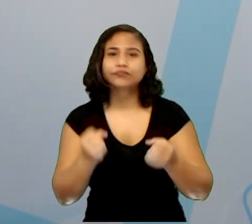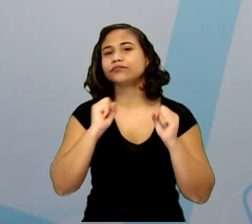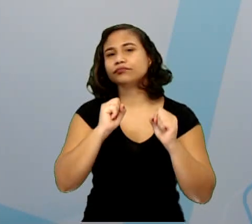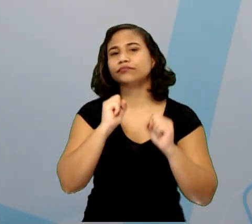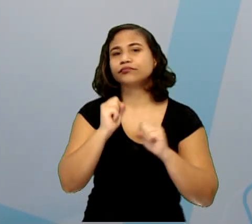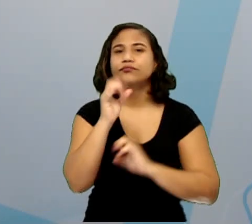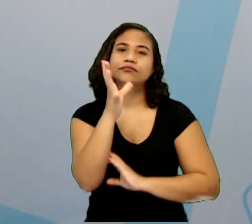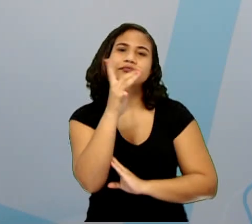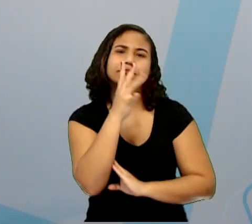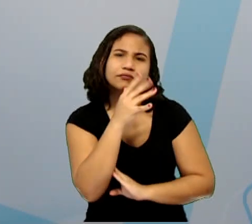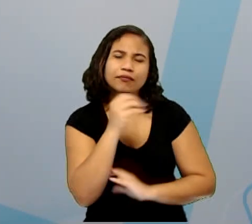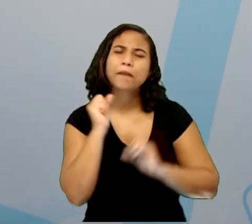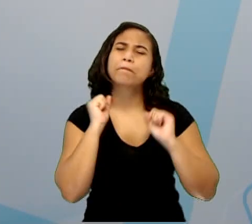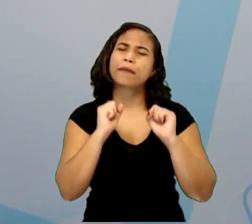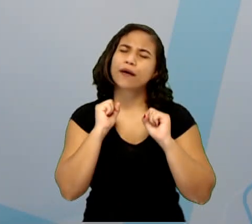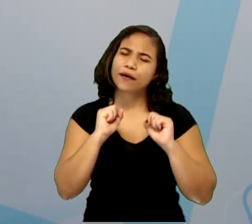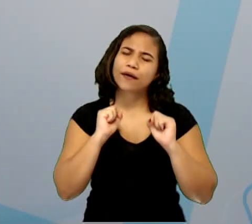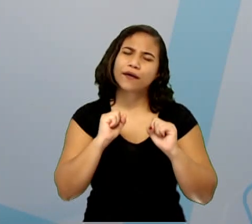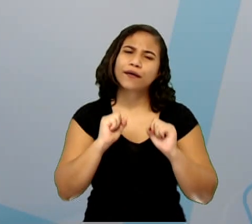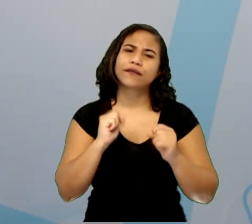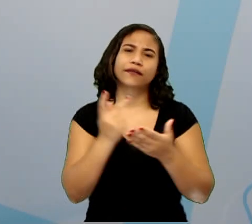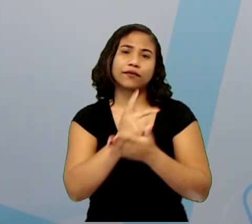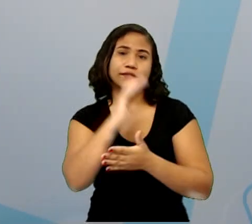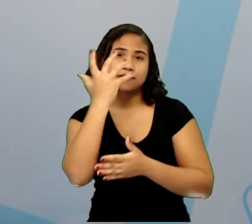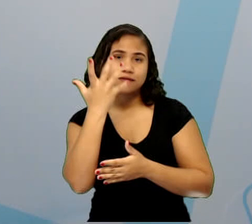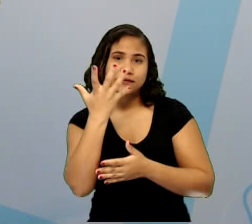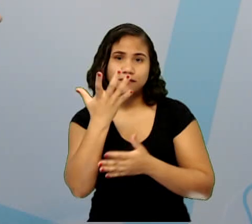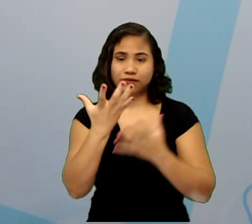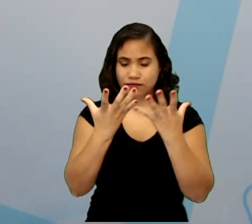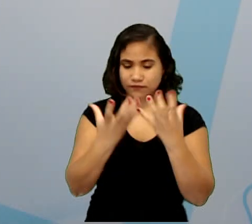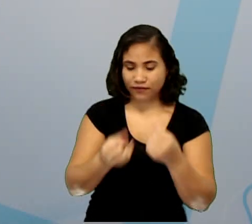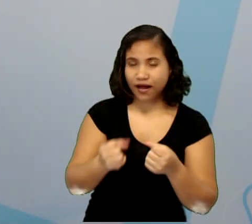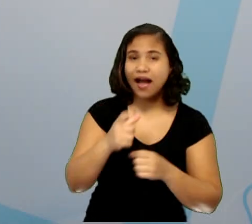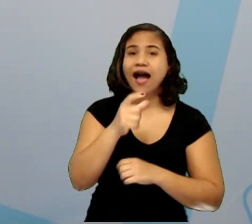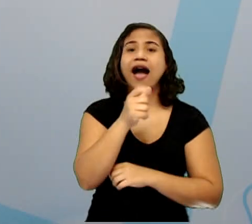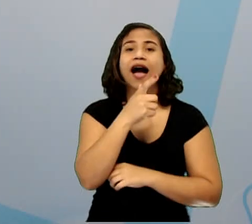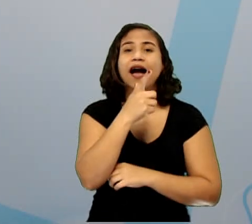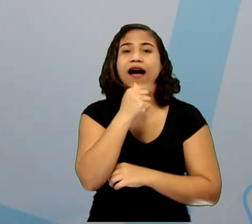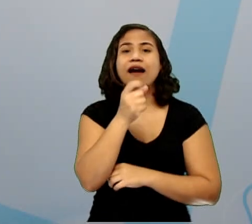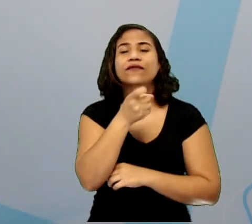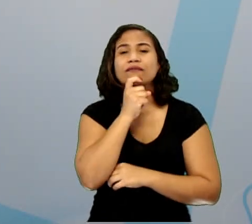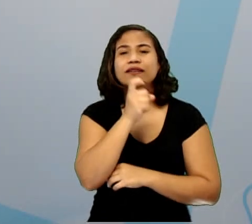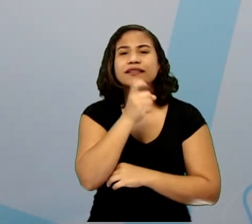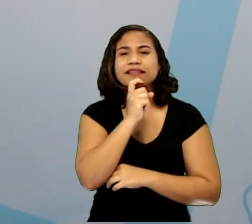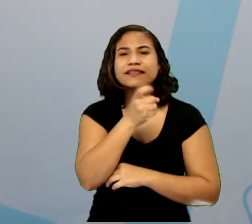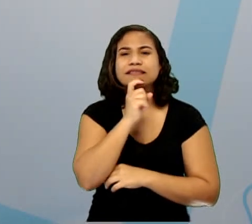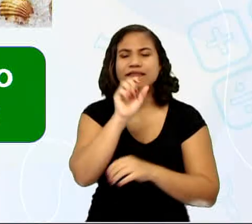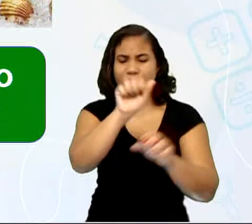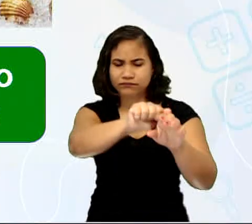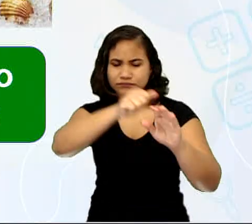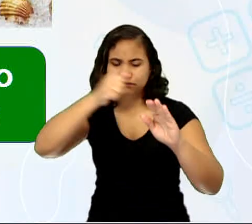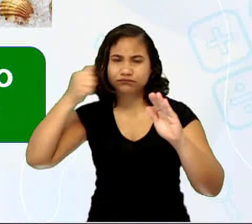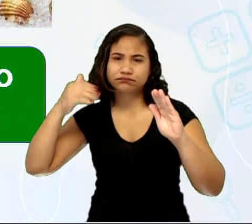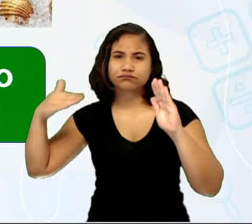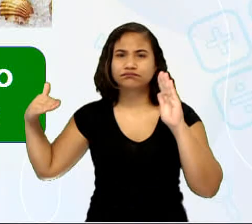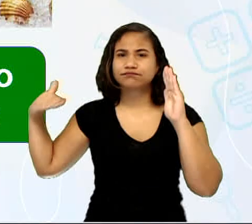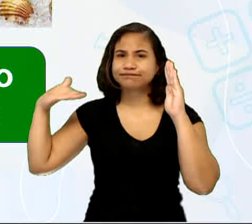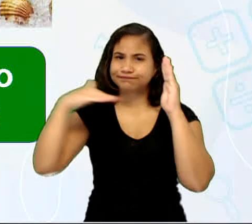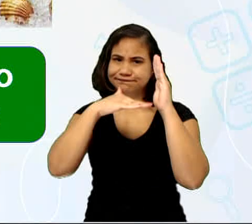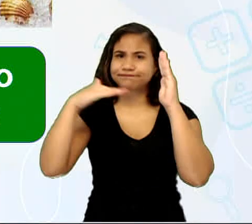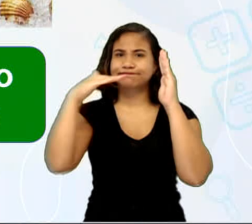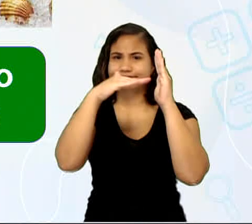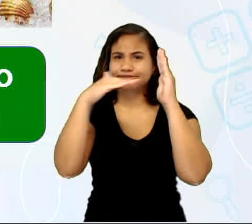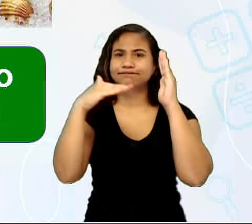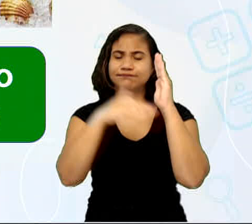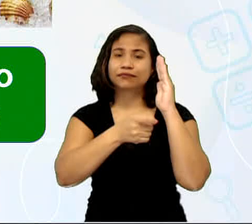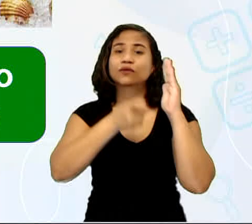a decomposição com a refrigeração de alimentos e congelamento dos alimentos.